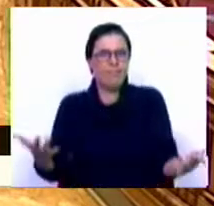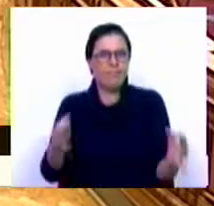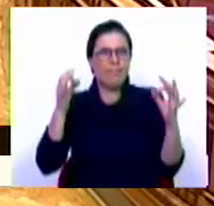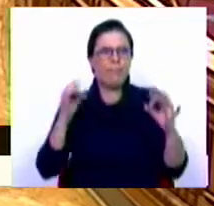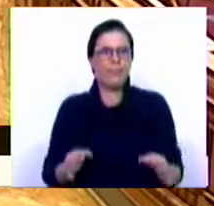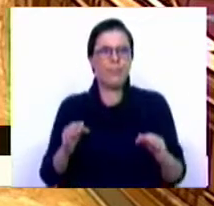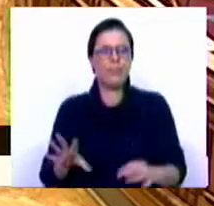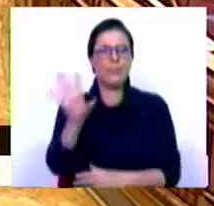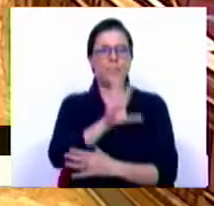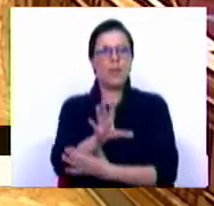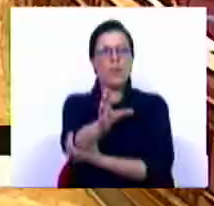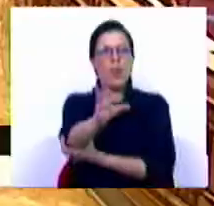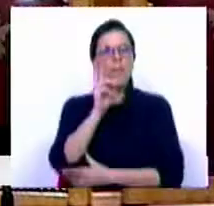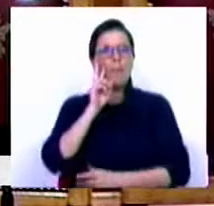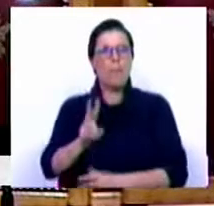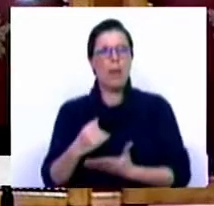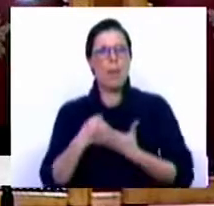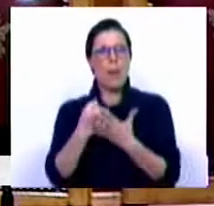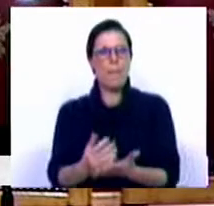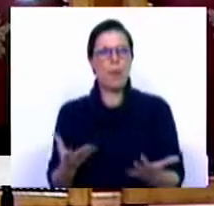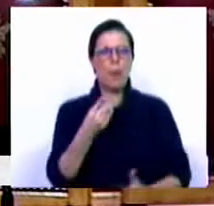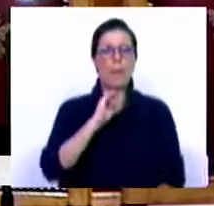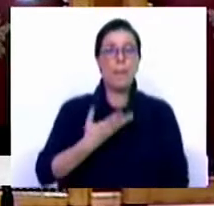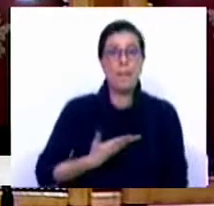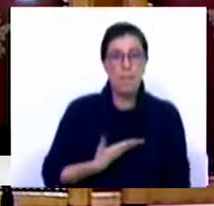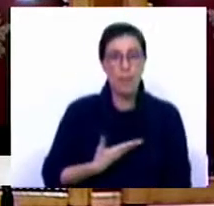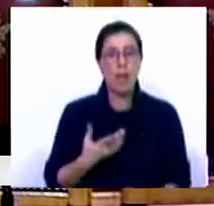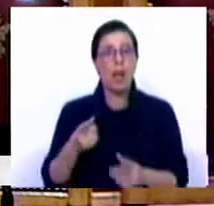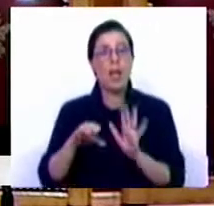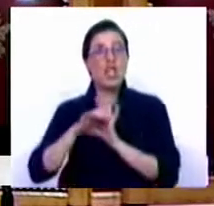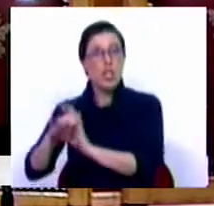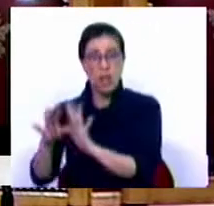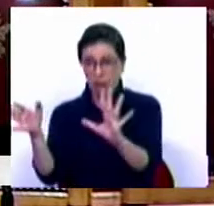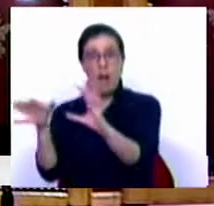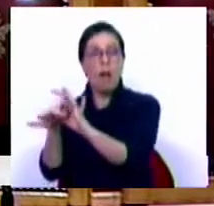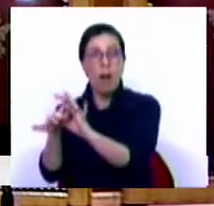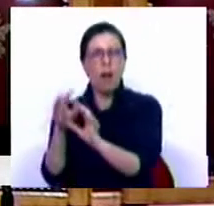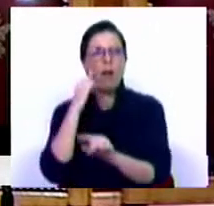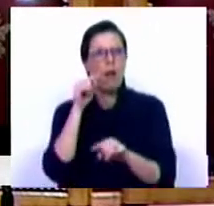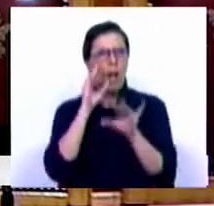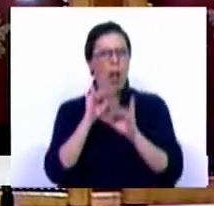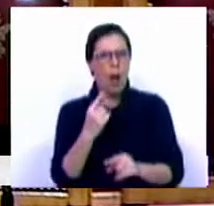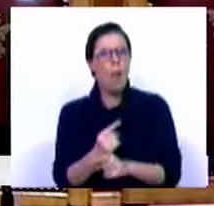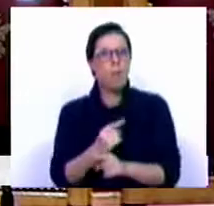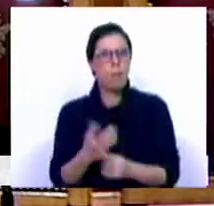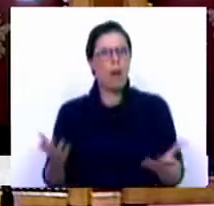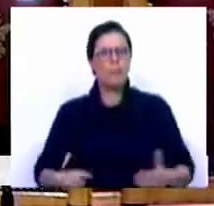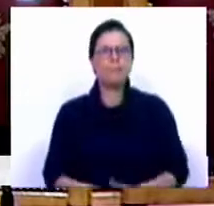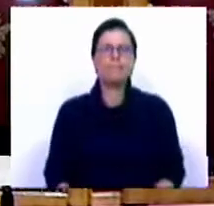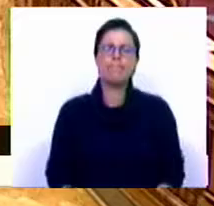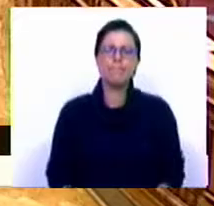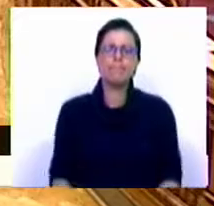forma, a forma de nós vermos patrocinado por parte do PSD a ascensão do Chega, também vemos aqui na educação. E